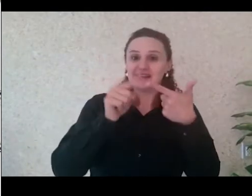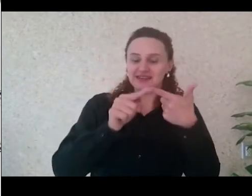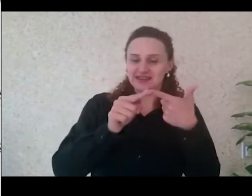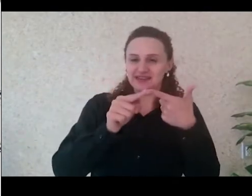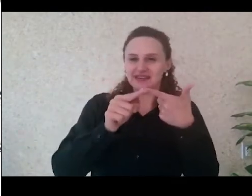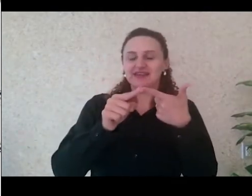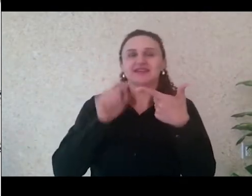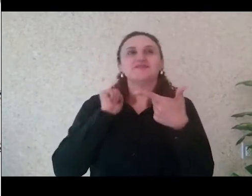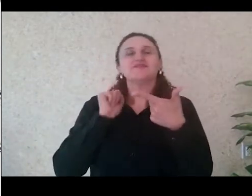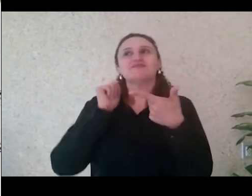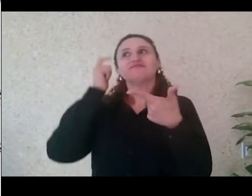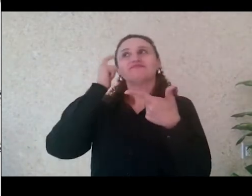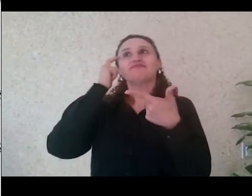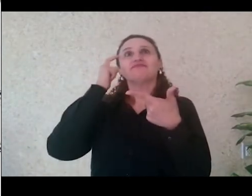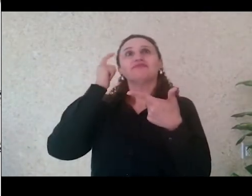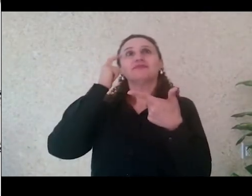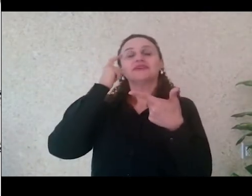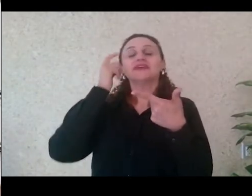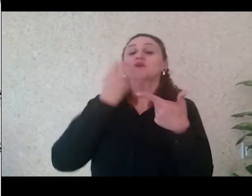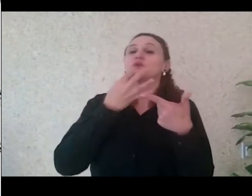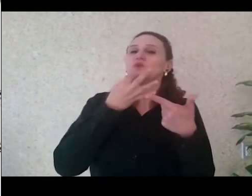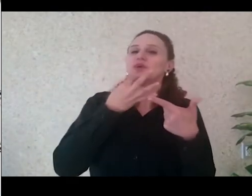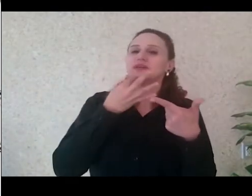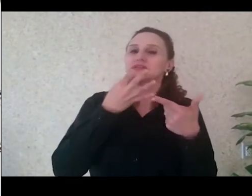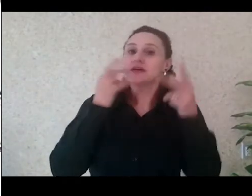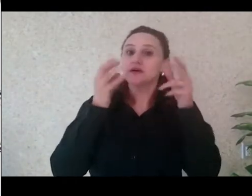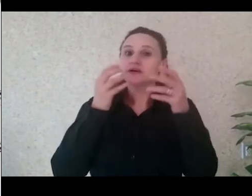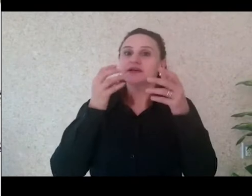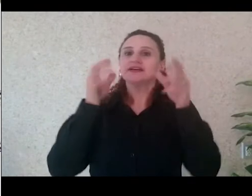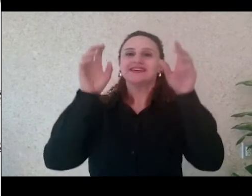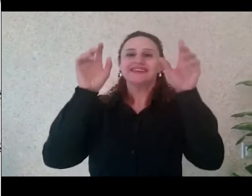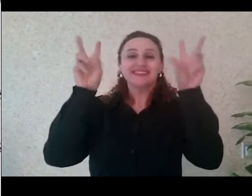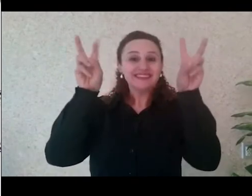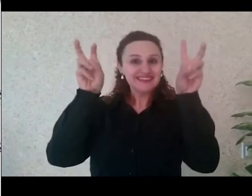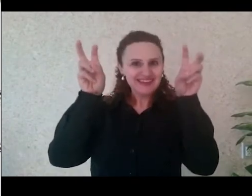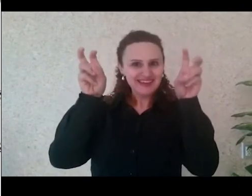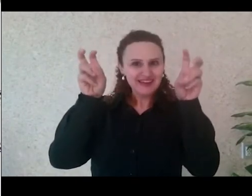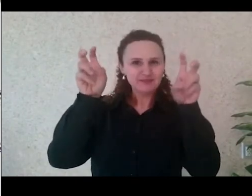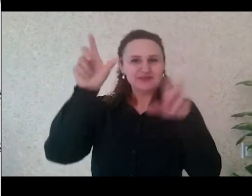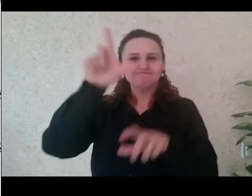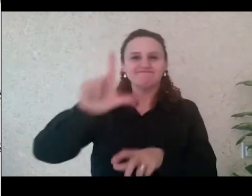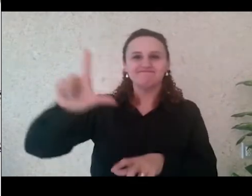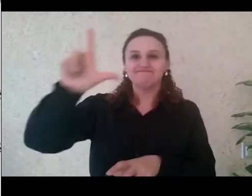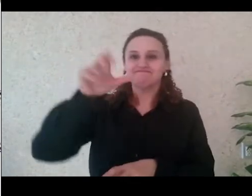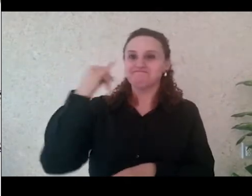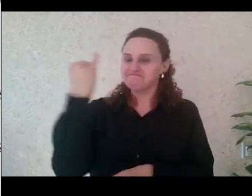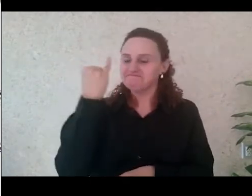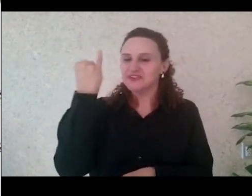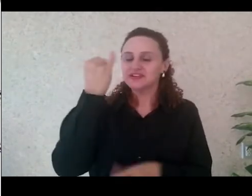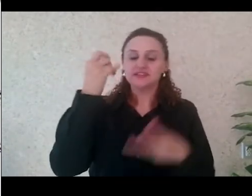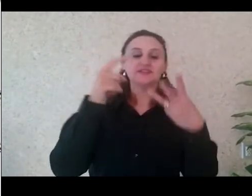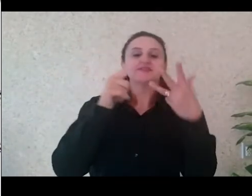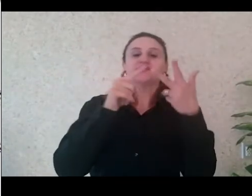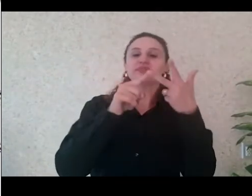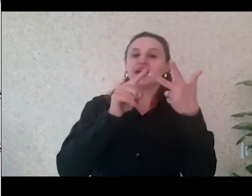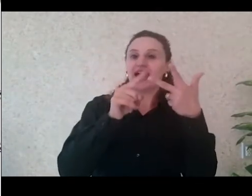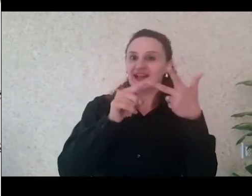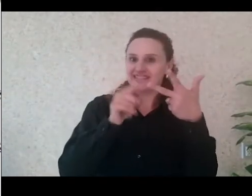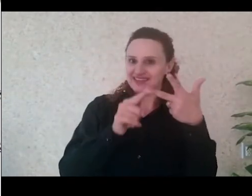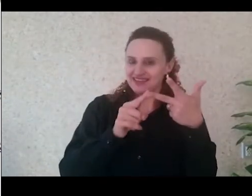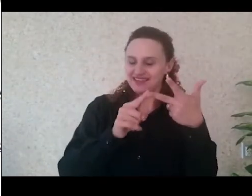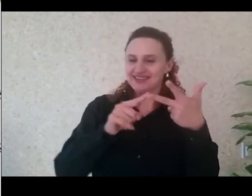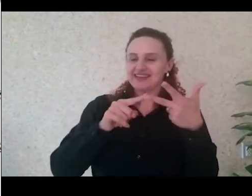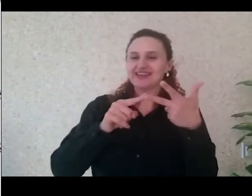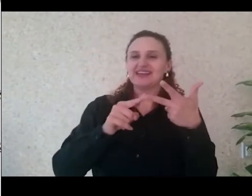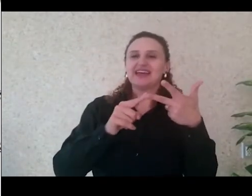unidade de autoestudo 2, em que a gente vai conhecer alguns dos grandes temas da literatura, a unidade de autoestudo 3, em que a gente vai